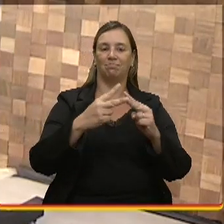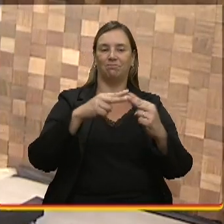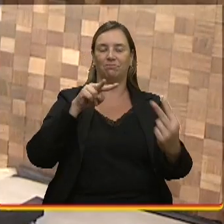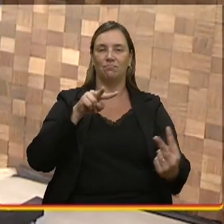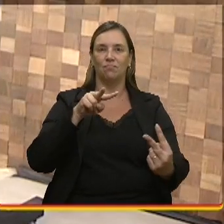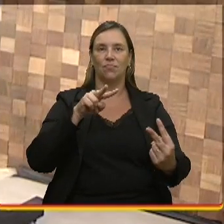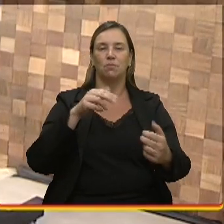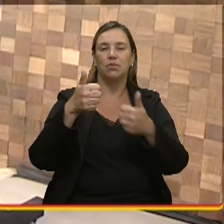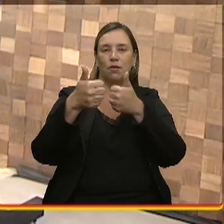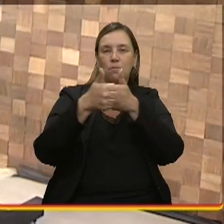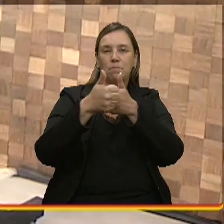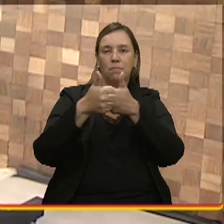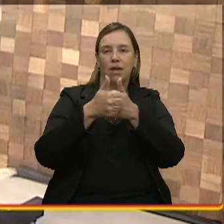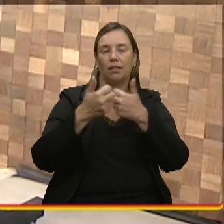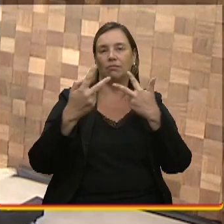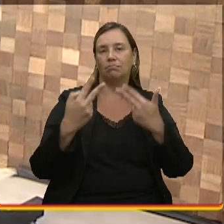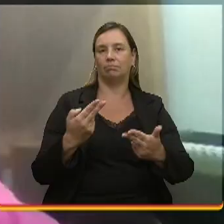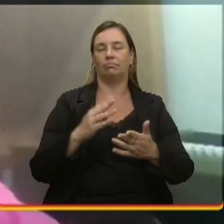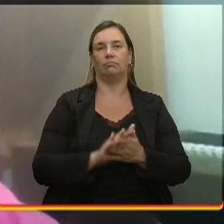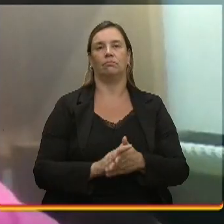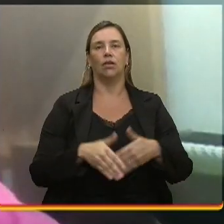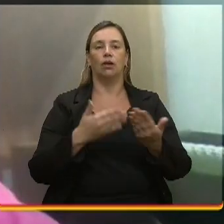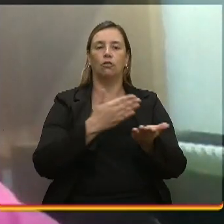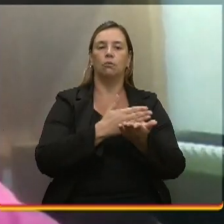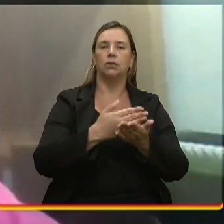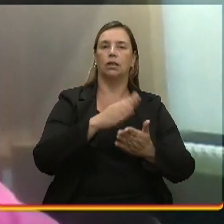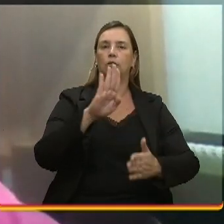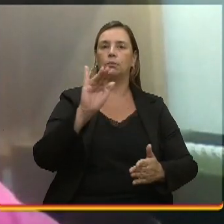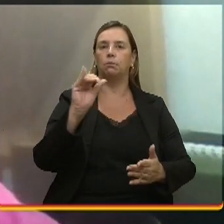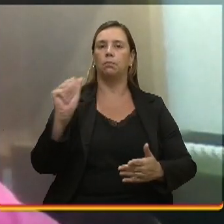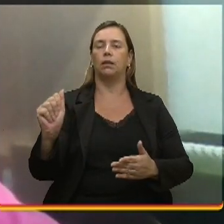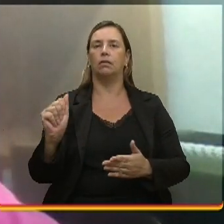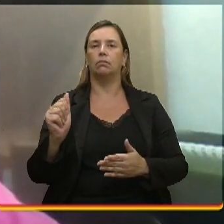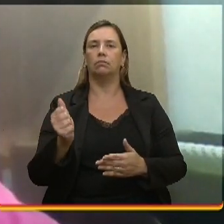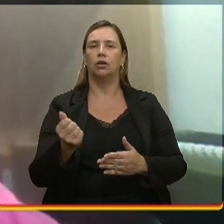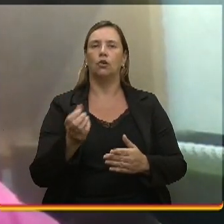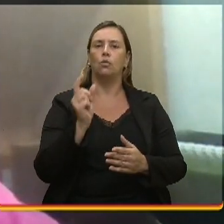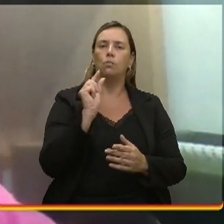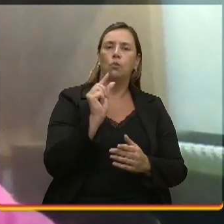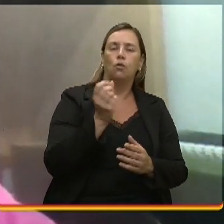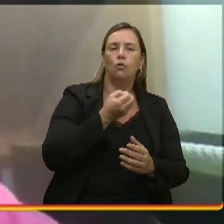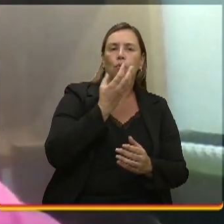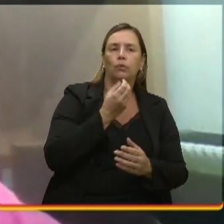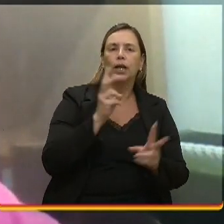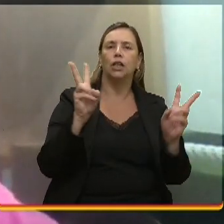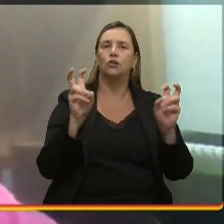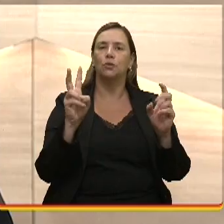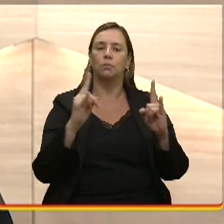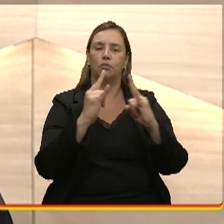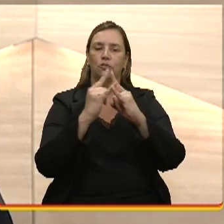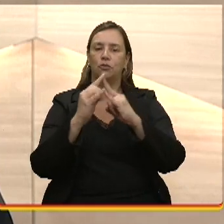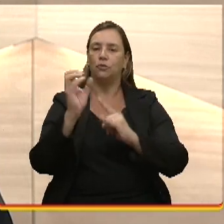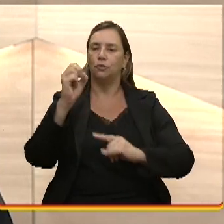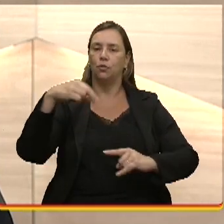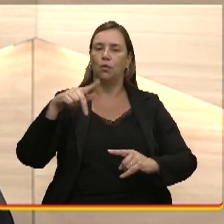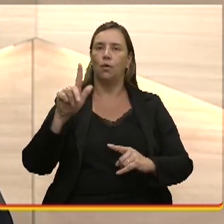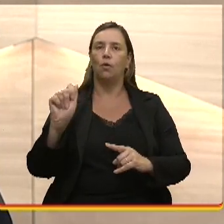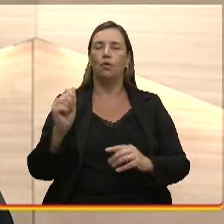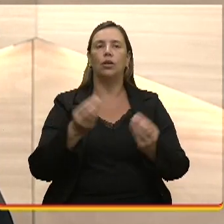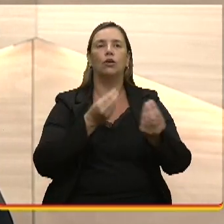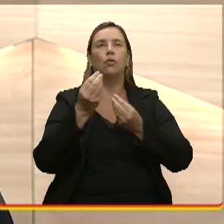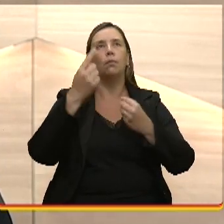muito perto. Gostaria de começar contigo, Bia, contando um pouquinho mais da história da ONG, como surgiu a ideia,